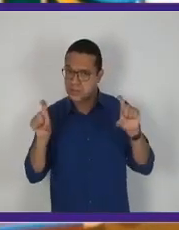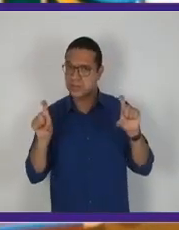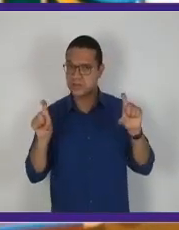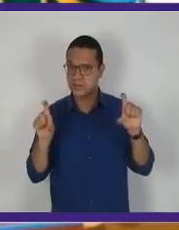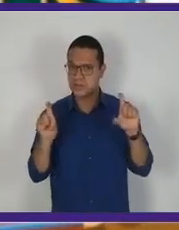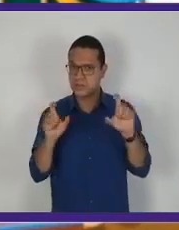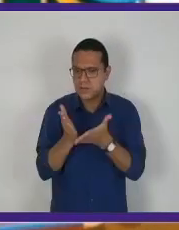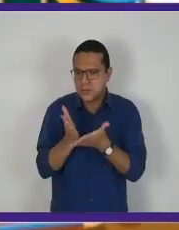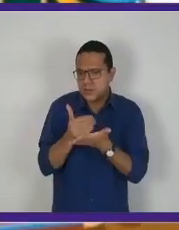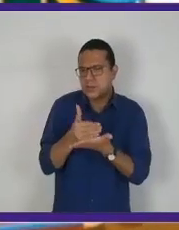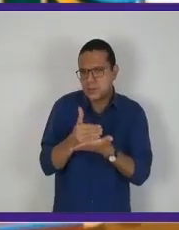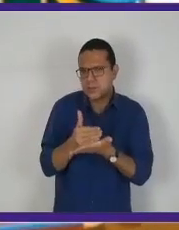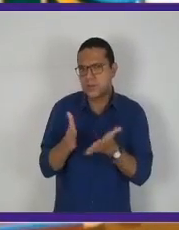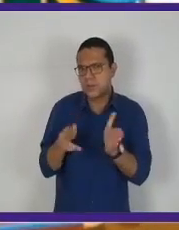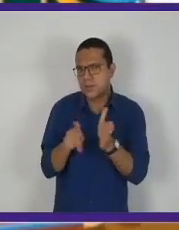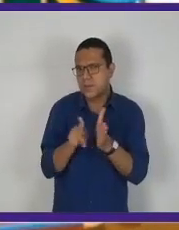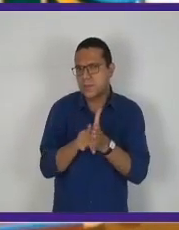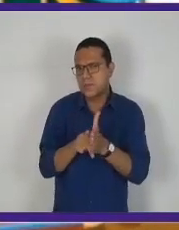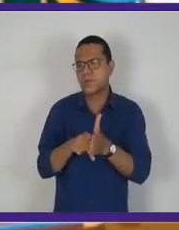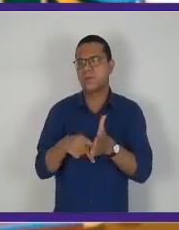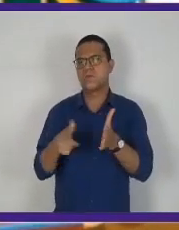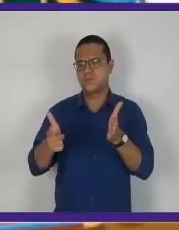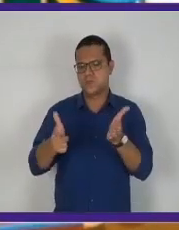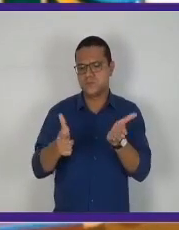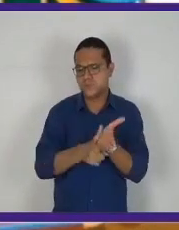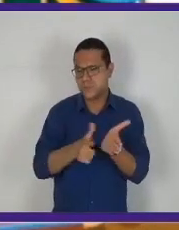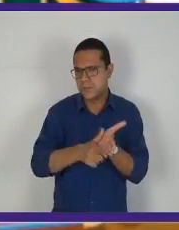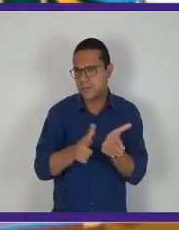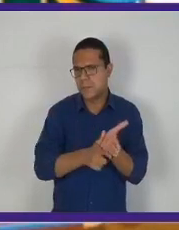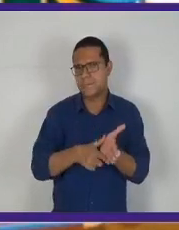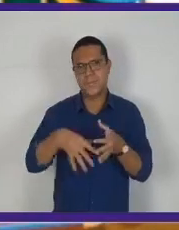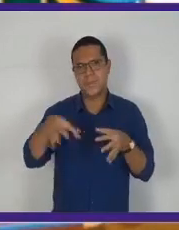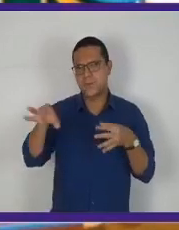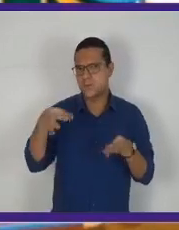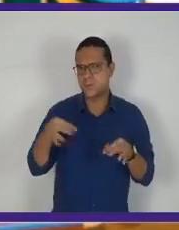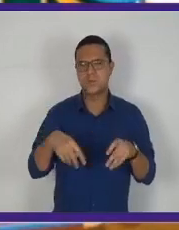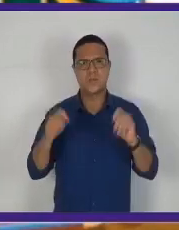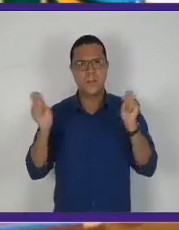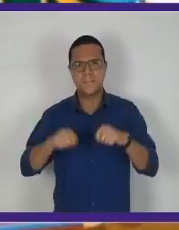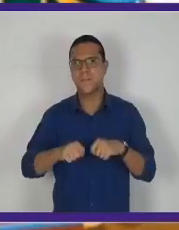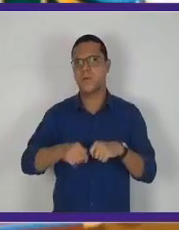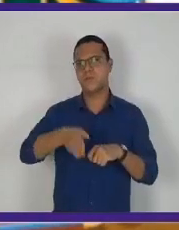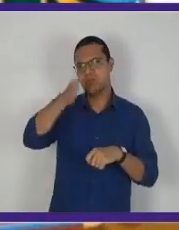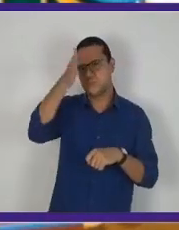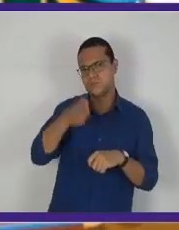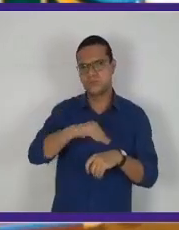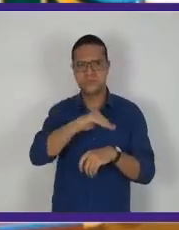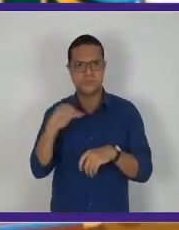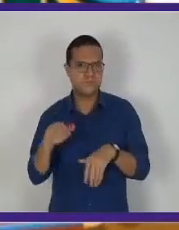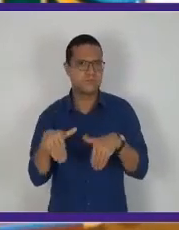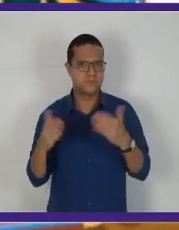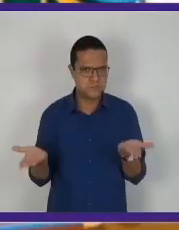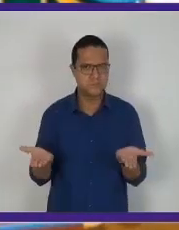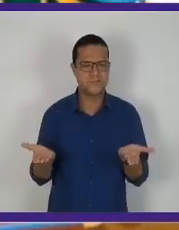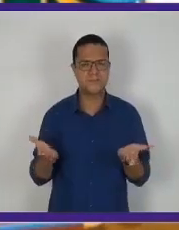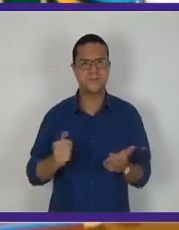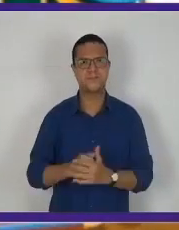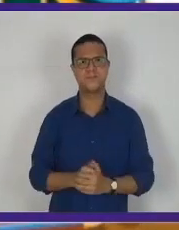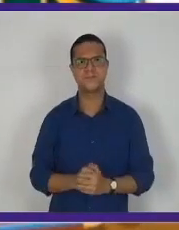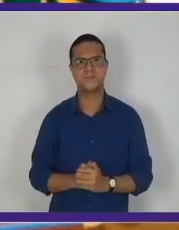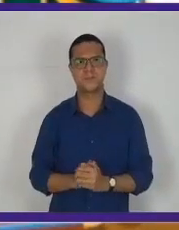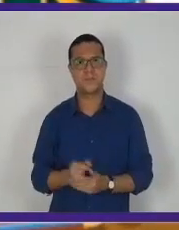tirinhas. Uma fatiazinha da folha do caderno, que pode ser horizontal, deitada ou em pé,